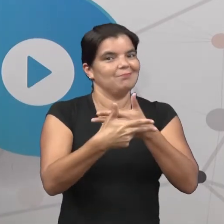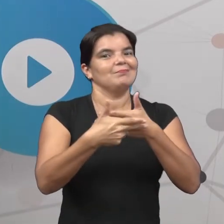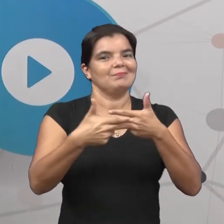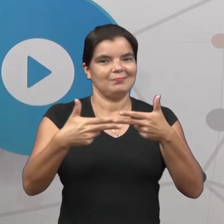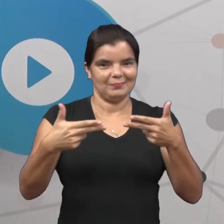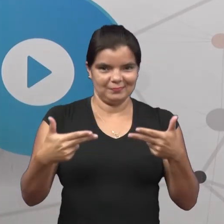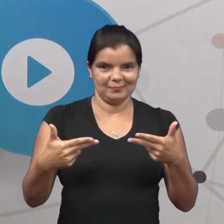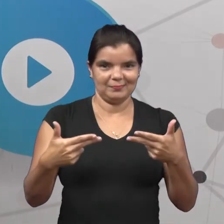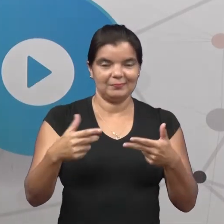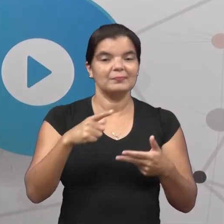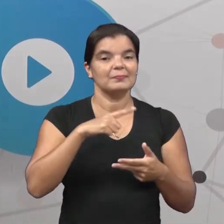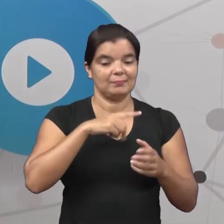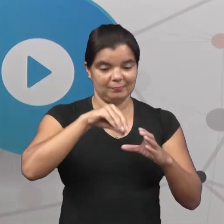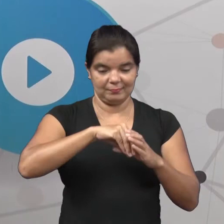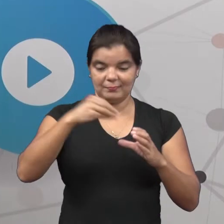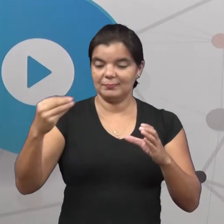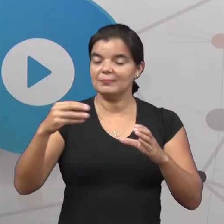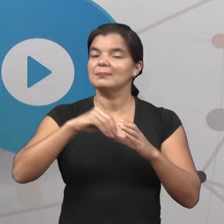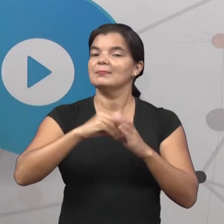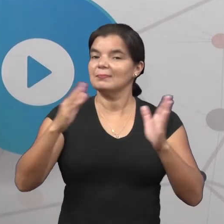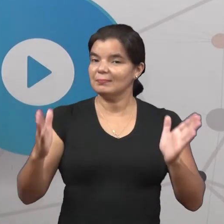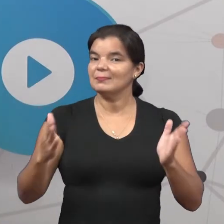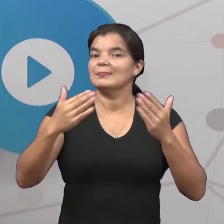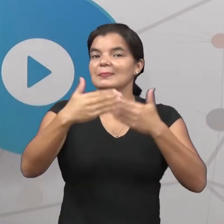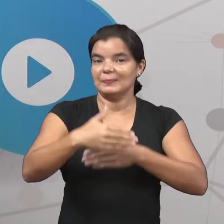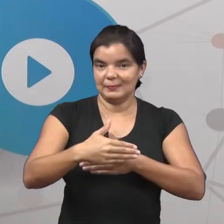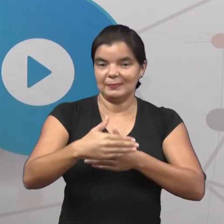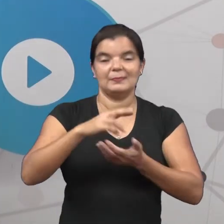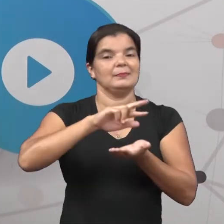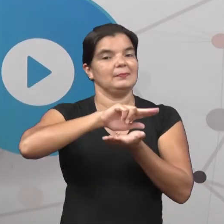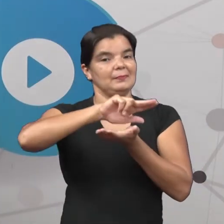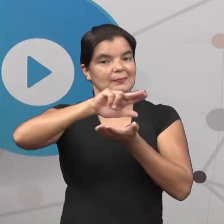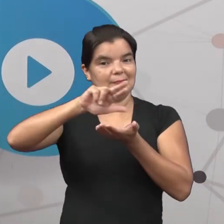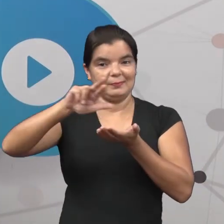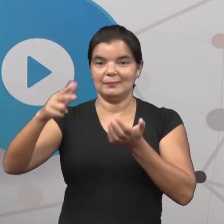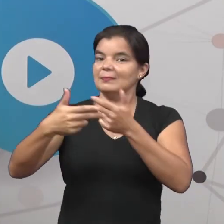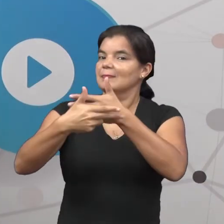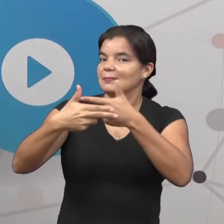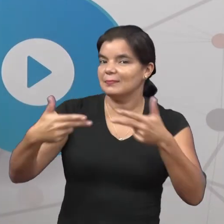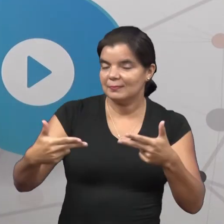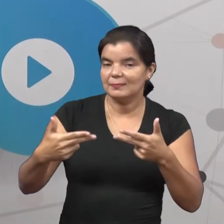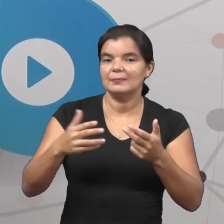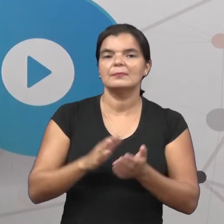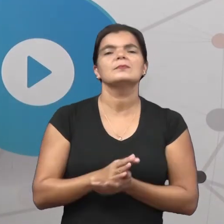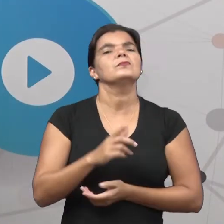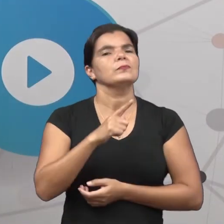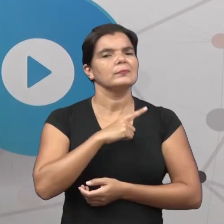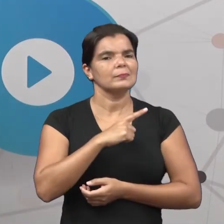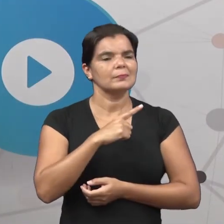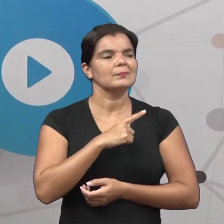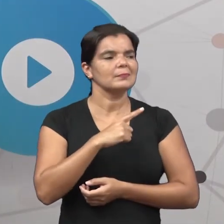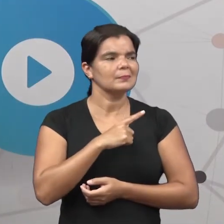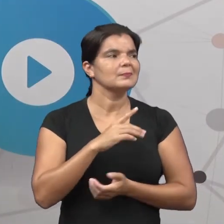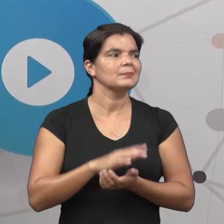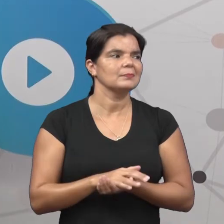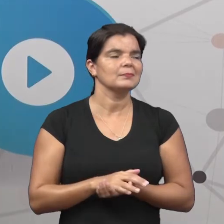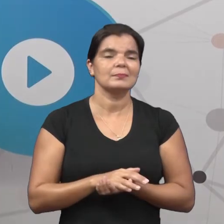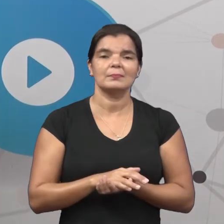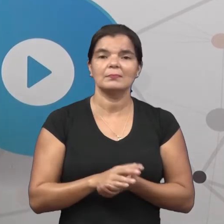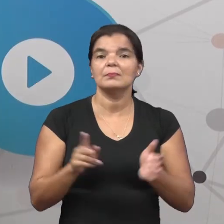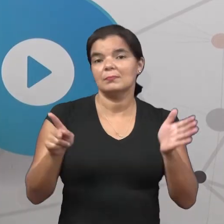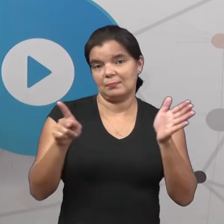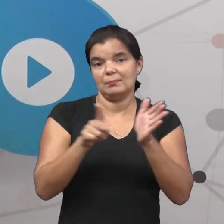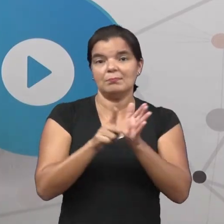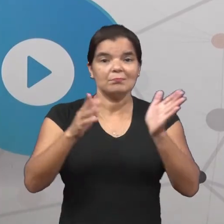objetos que eu tirei da caixa. De todas essas coisas que eu tirei da caixa. Nós temos também a própria